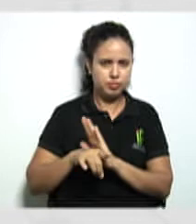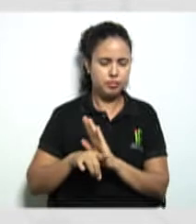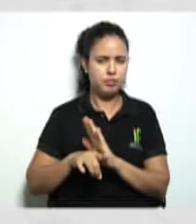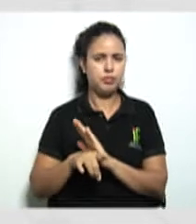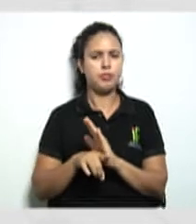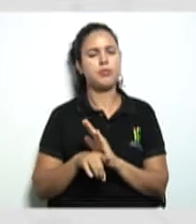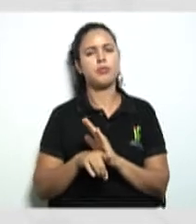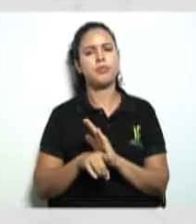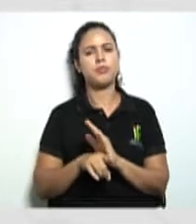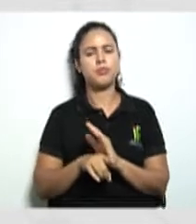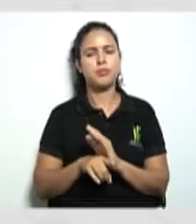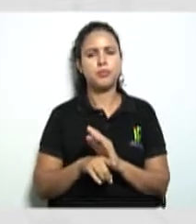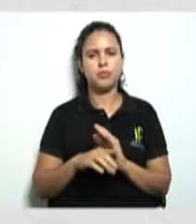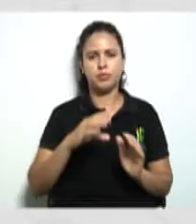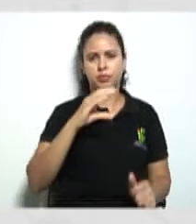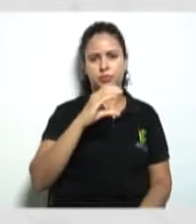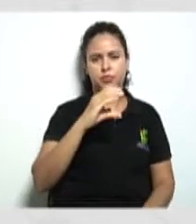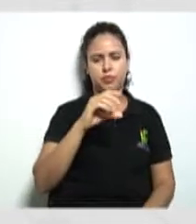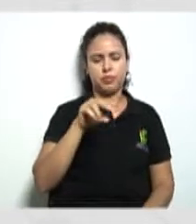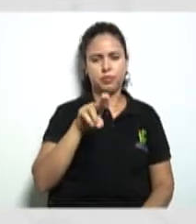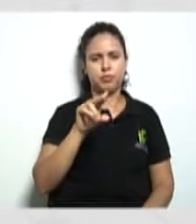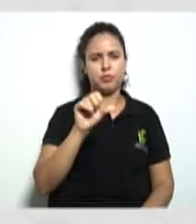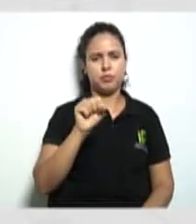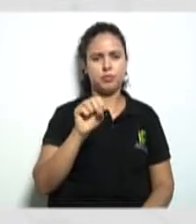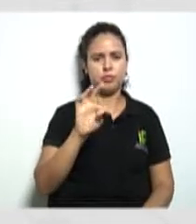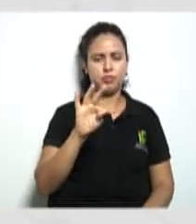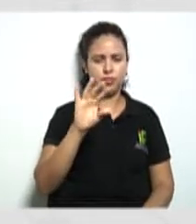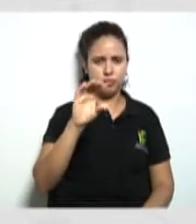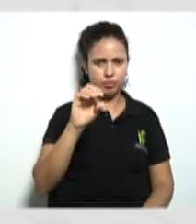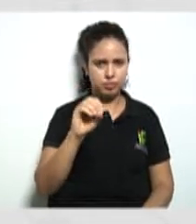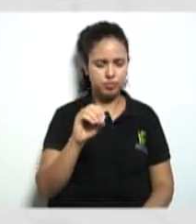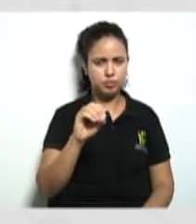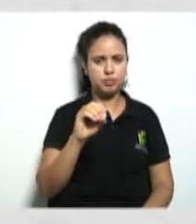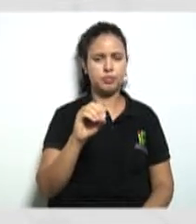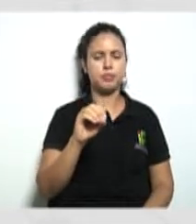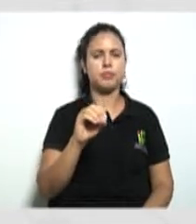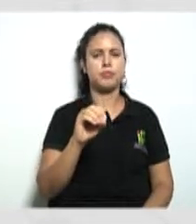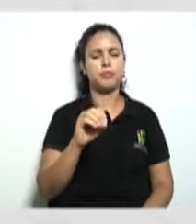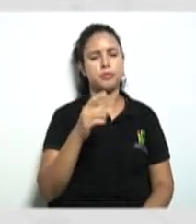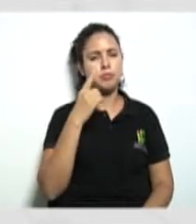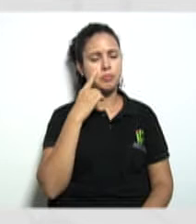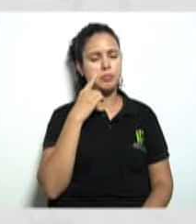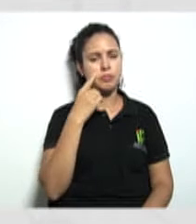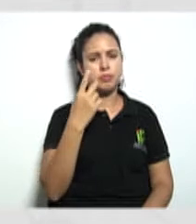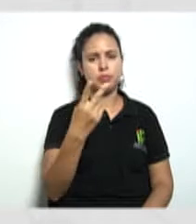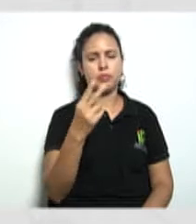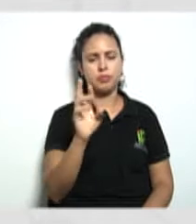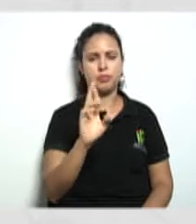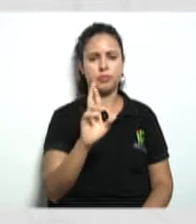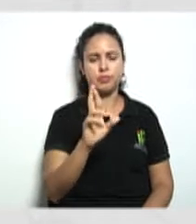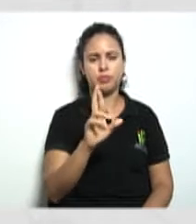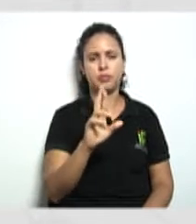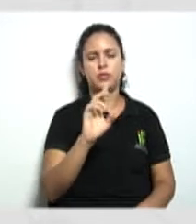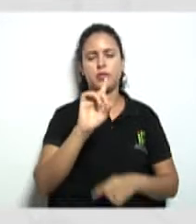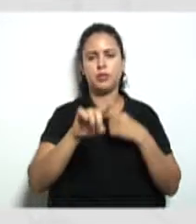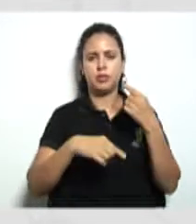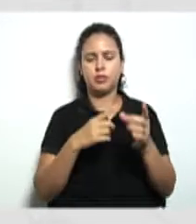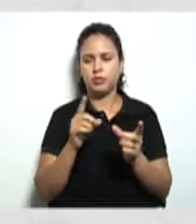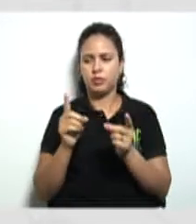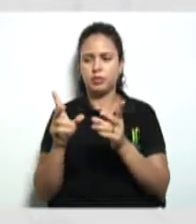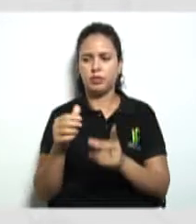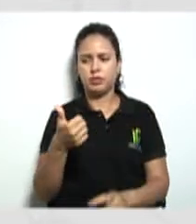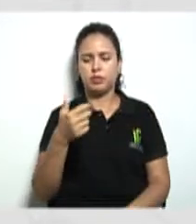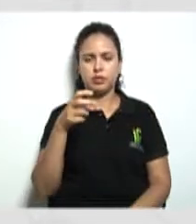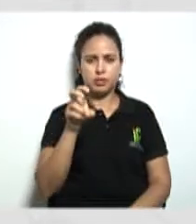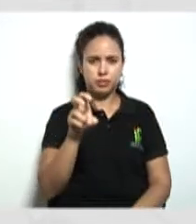operacionais seria vamos supor que 2 reais ela vendeu isso a 15 só